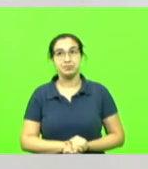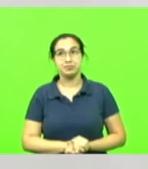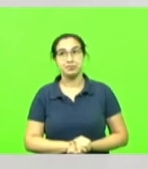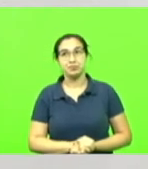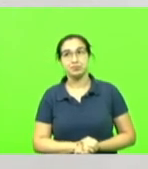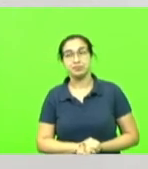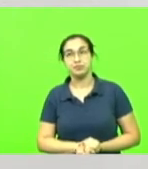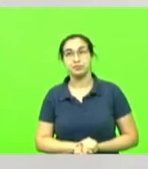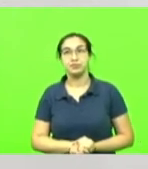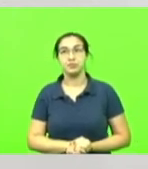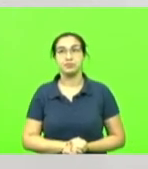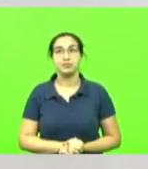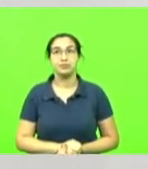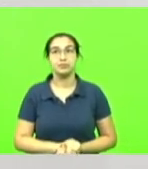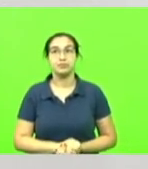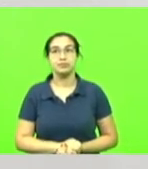linear.